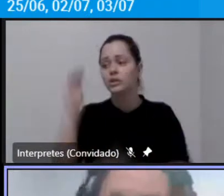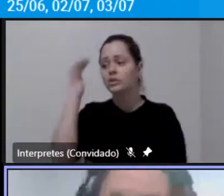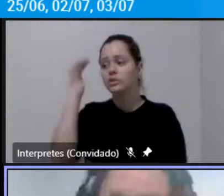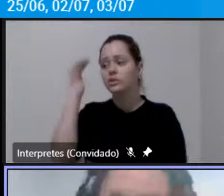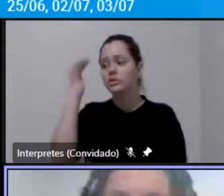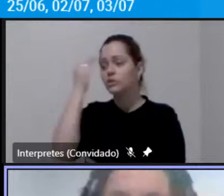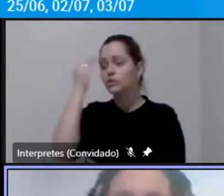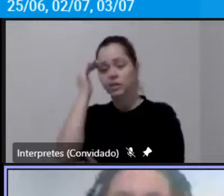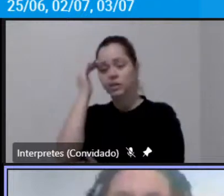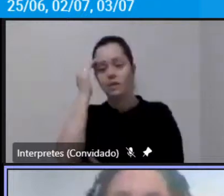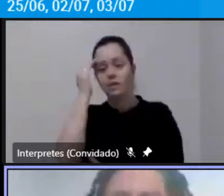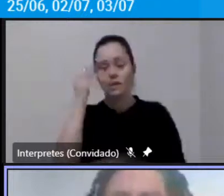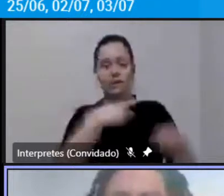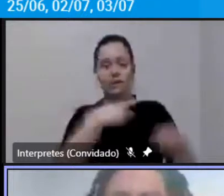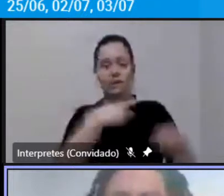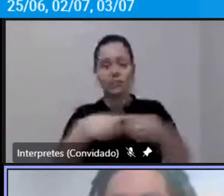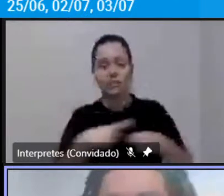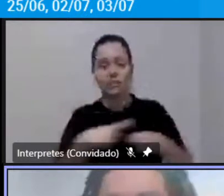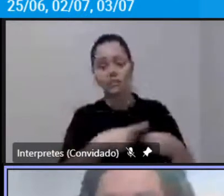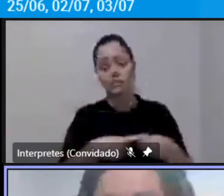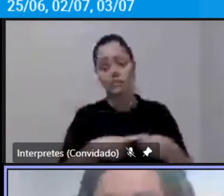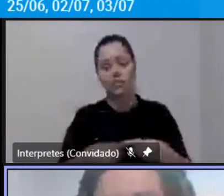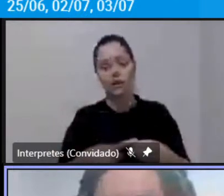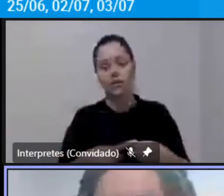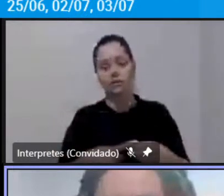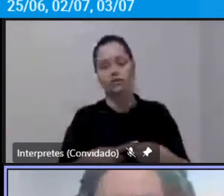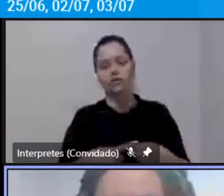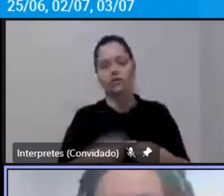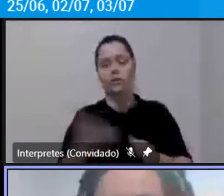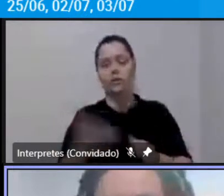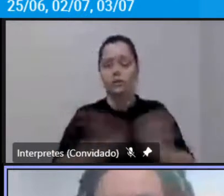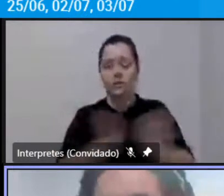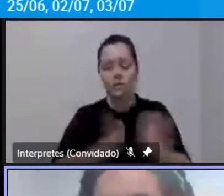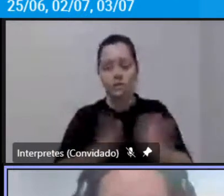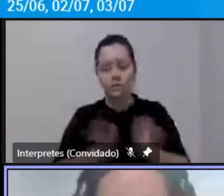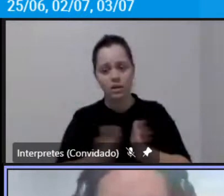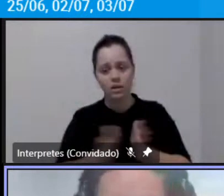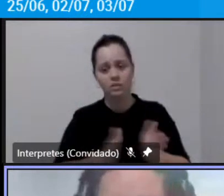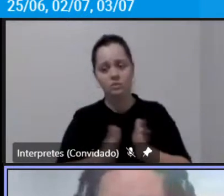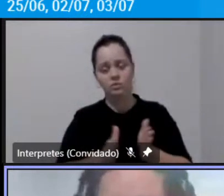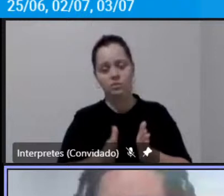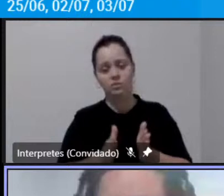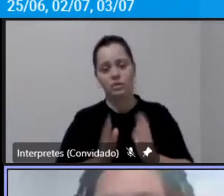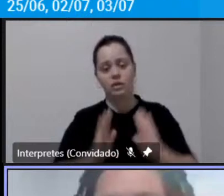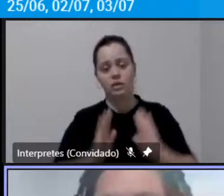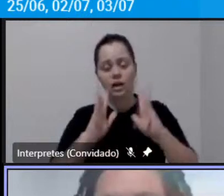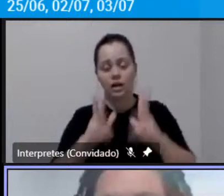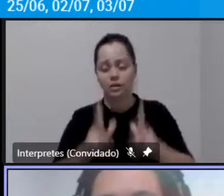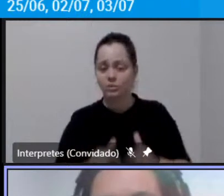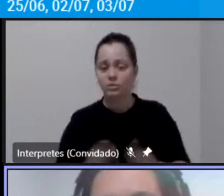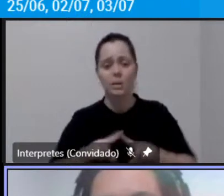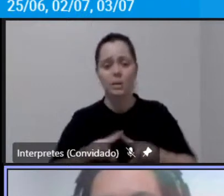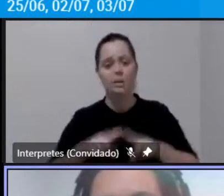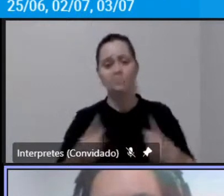municipais que de acesso a essas linhas o que muitas vezes não ocorre